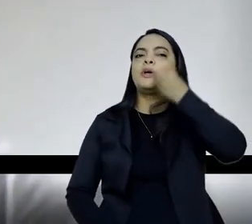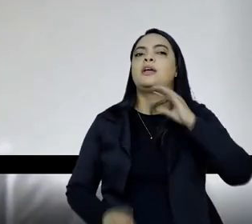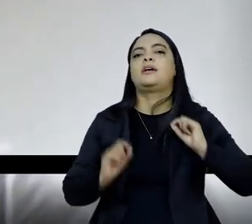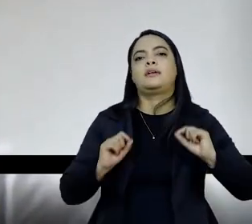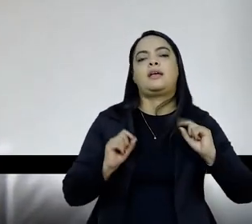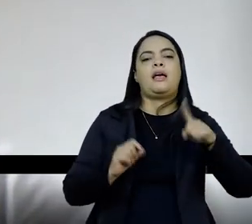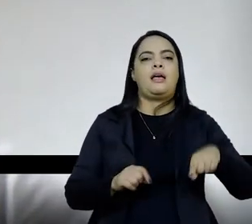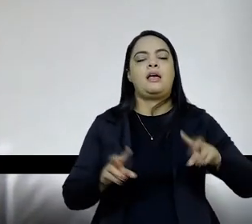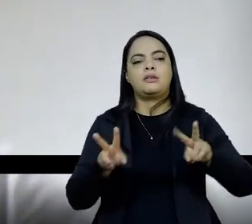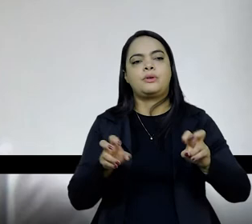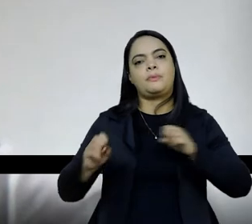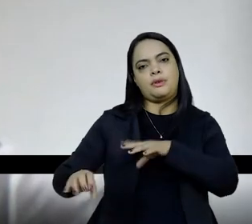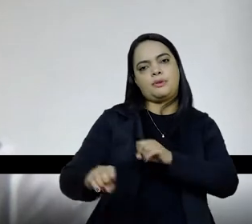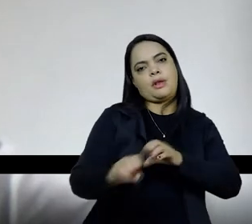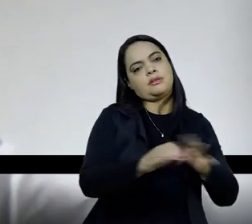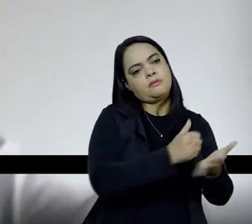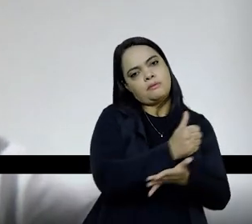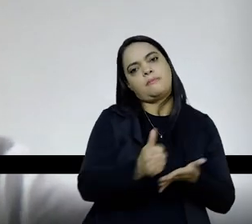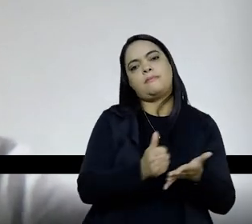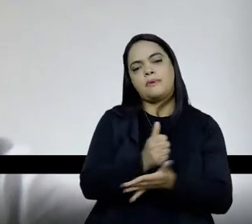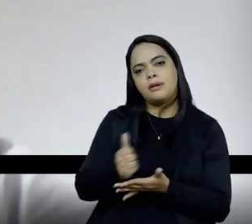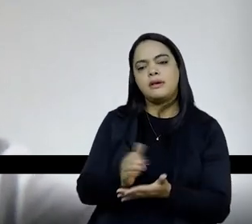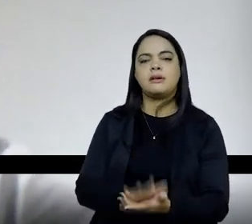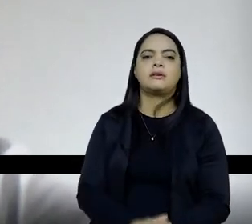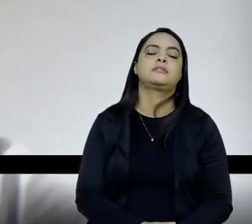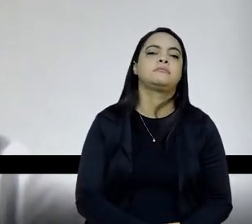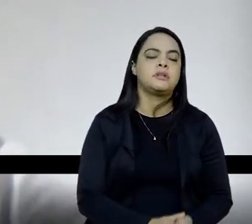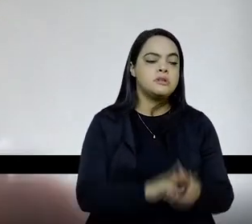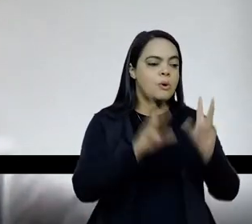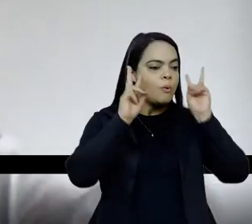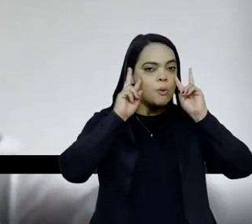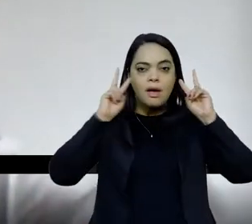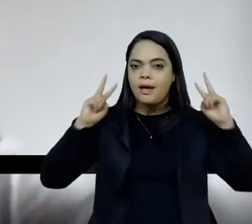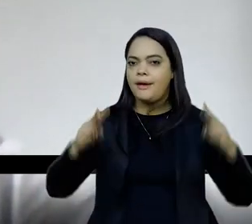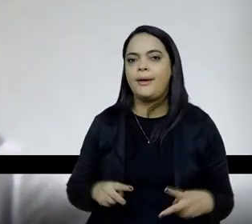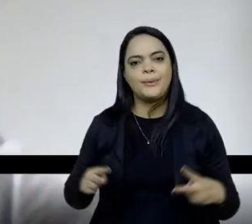era a relação com educação básica e essa, esse reconhecimento